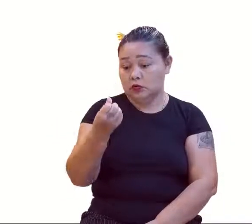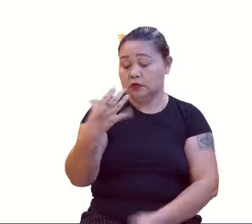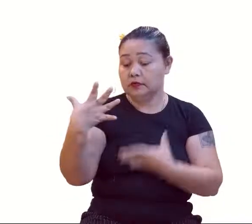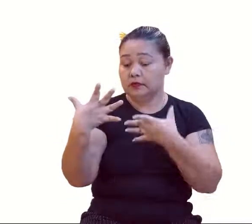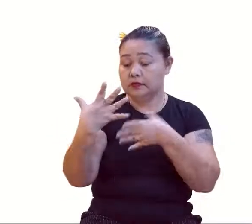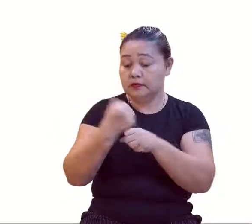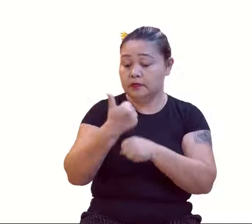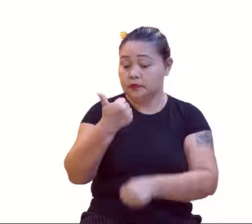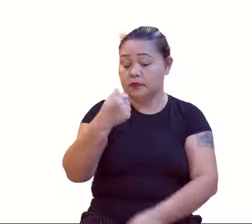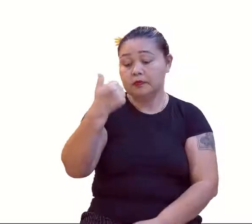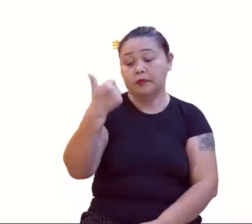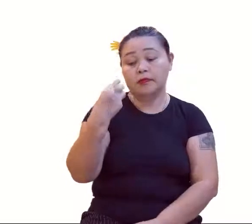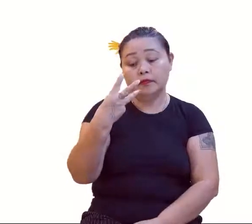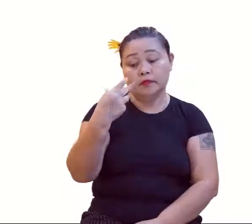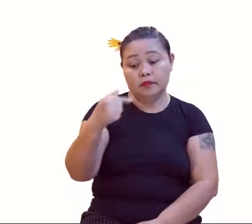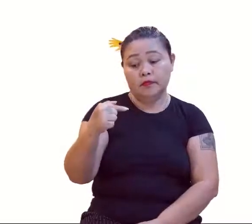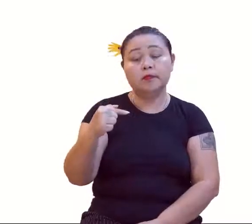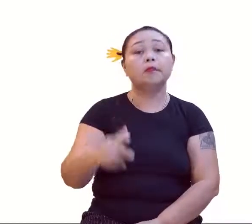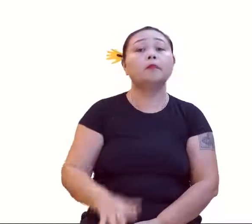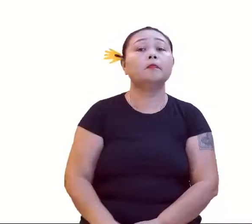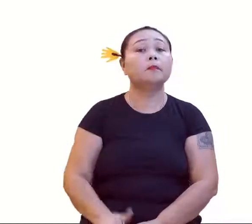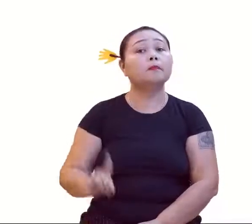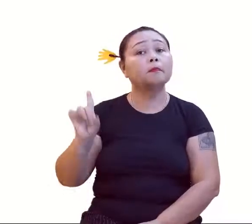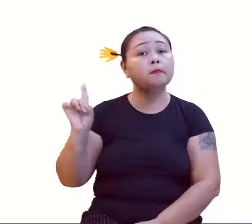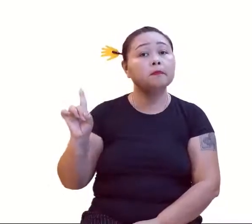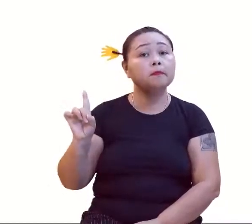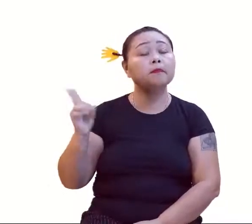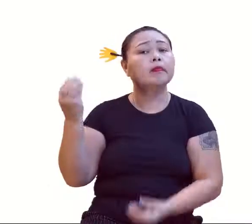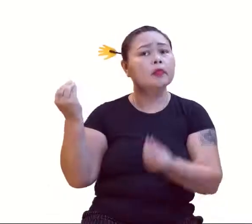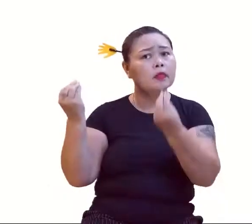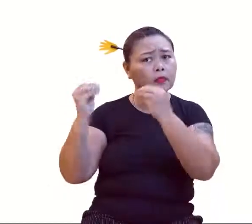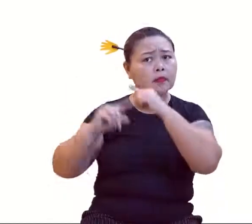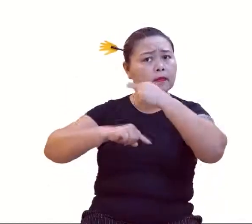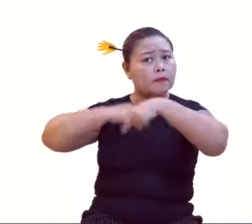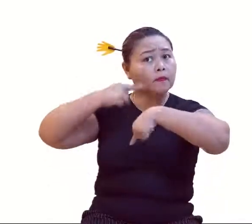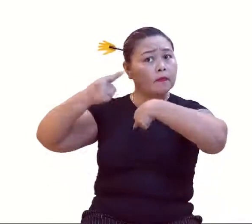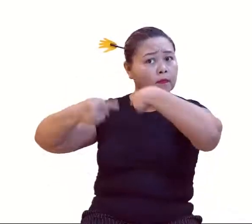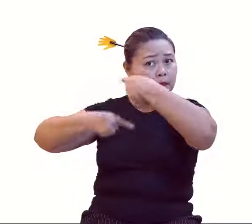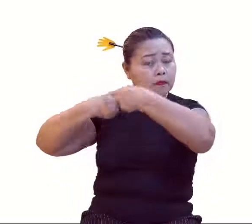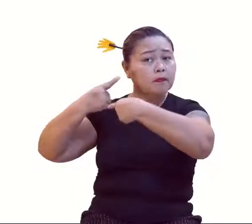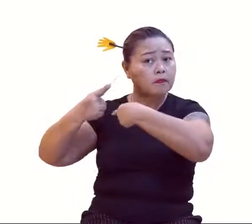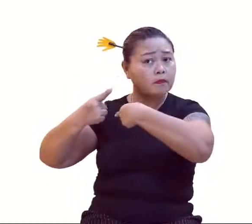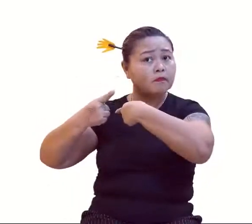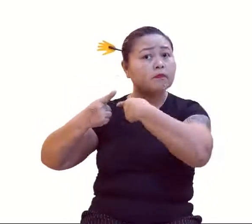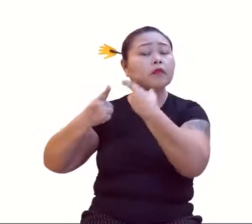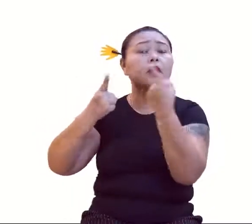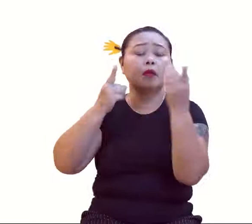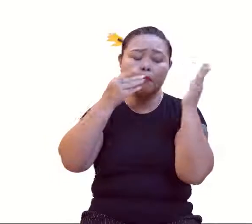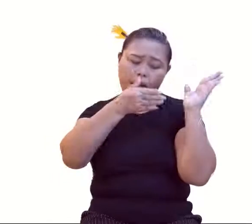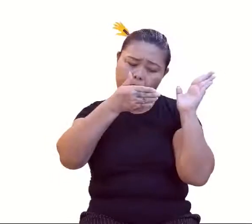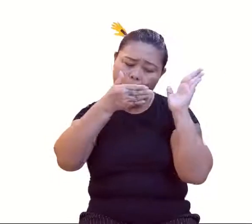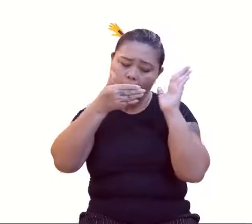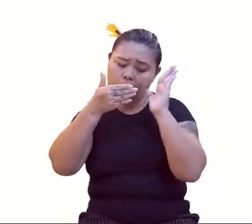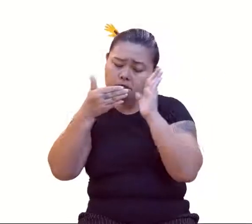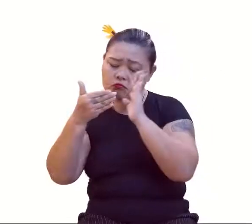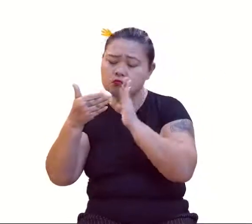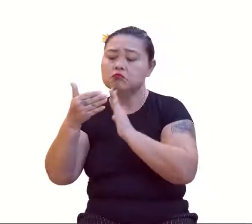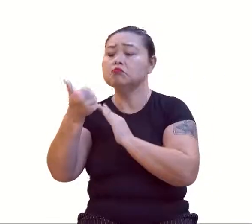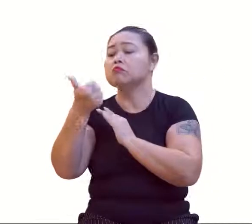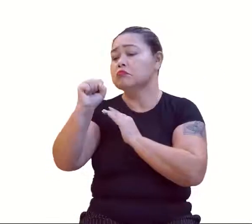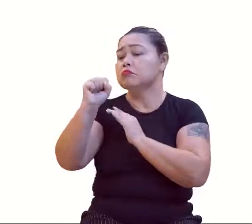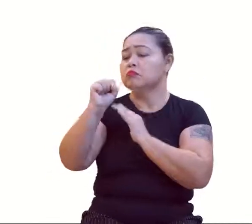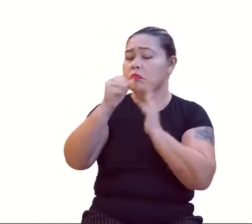mais 1? 37. Então, se você colocar essa sequência na prática aqui, você vai achar o décimo